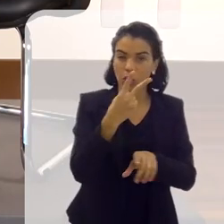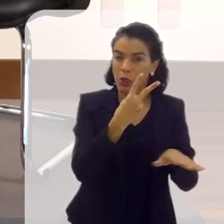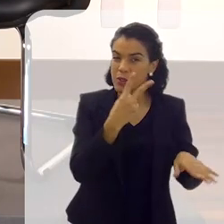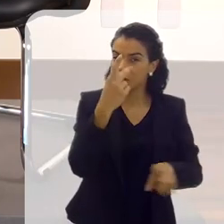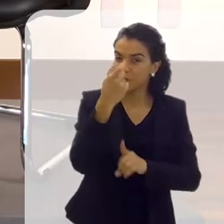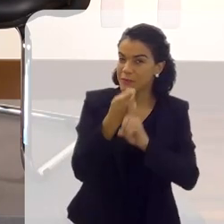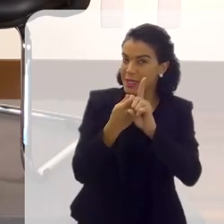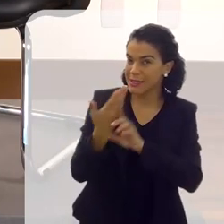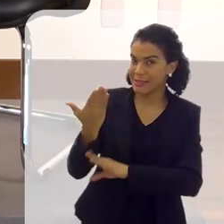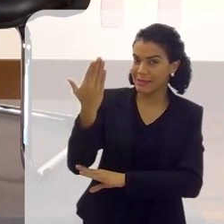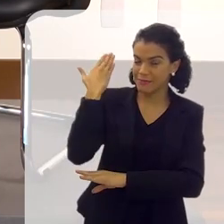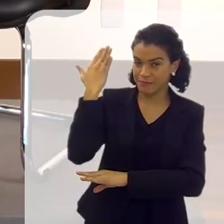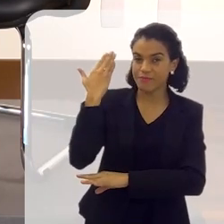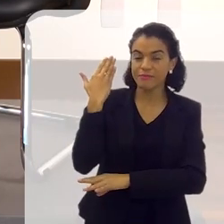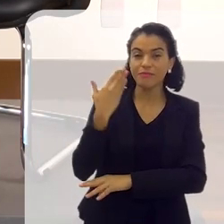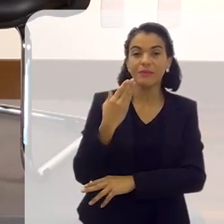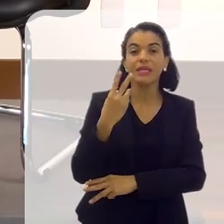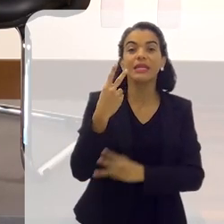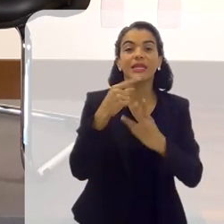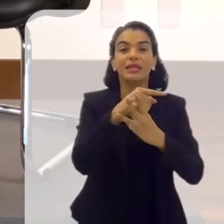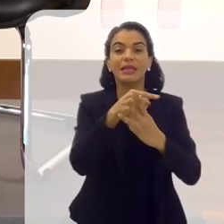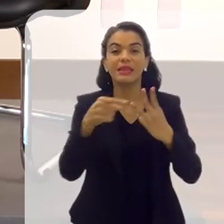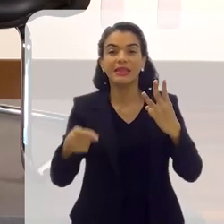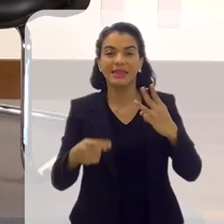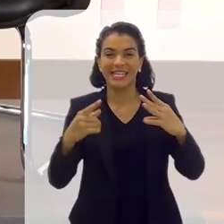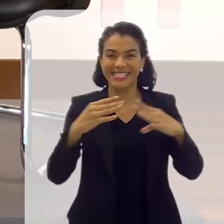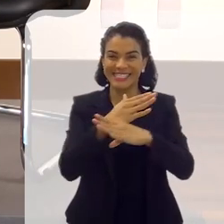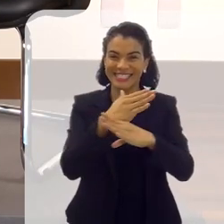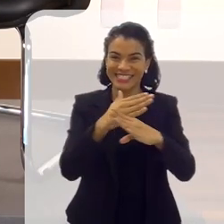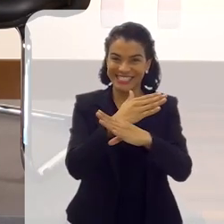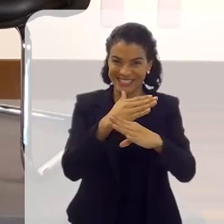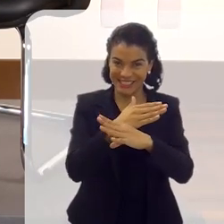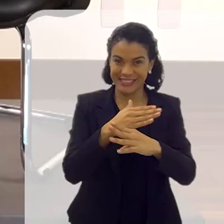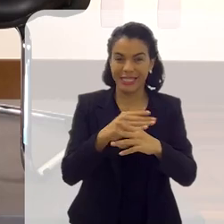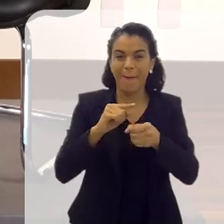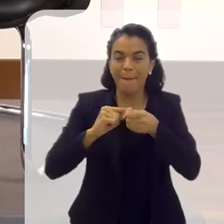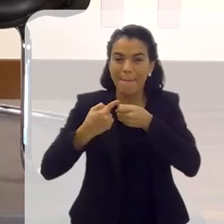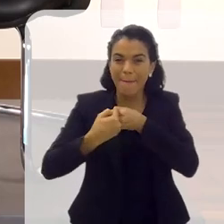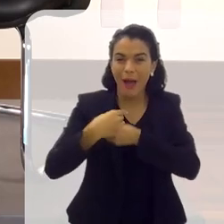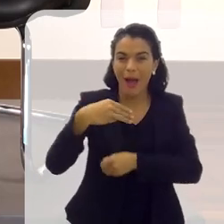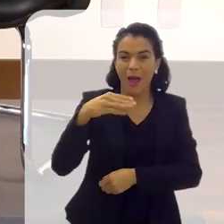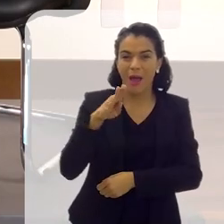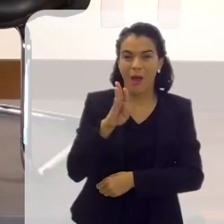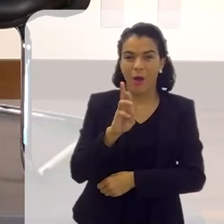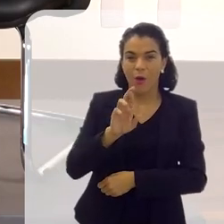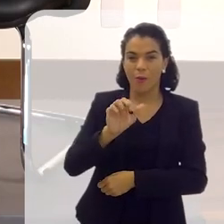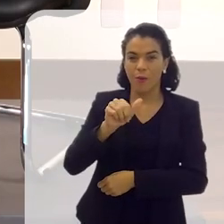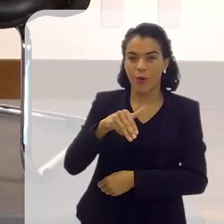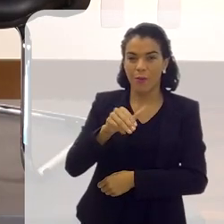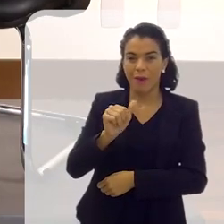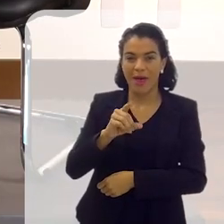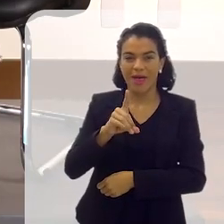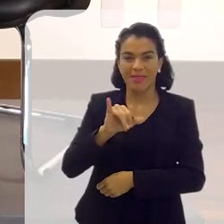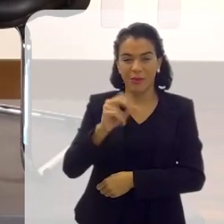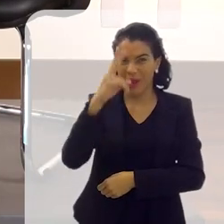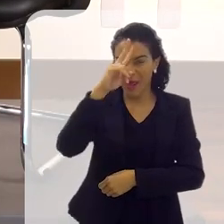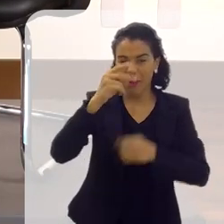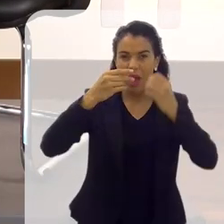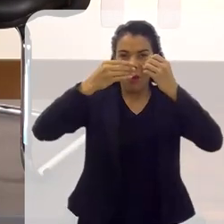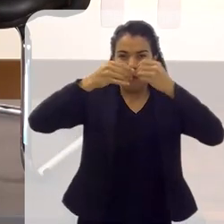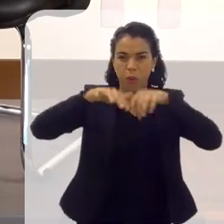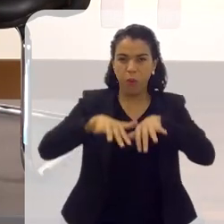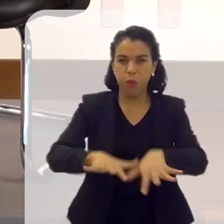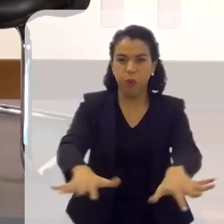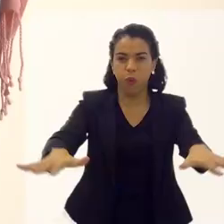dois meses atrás, fiz em três cidades que permeiam Belo Horizonte. Brumadinho, onde teve aquela tragédia.